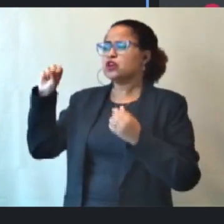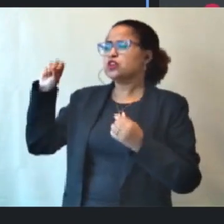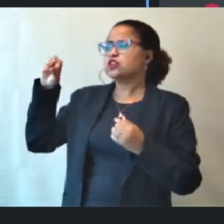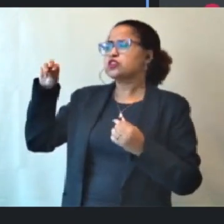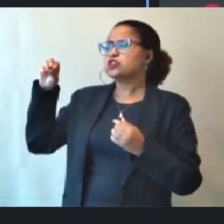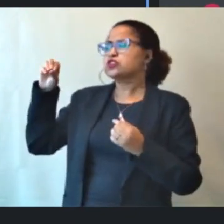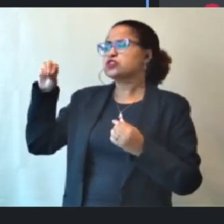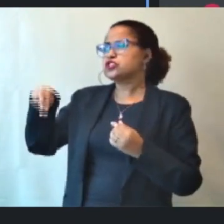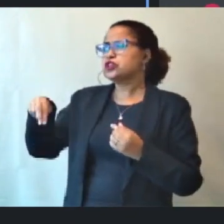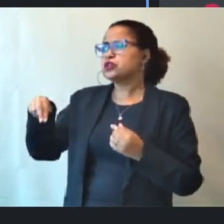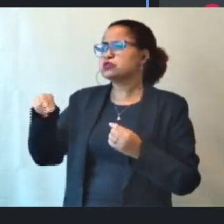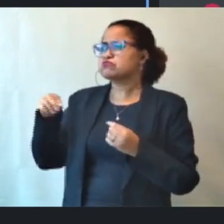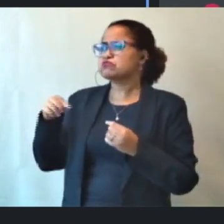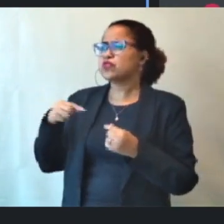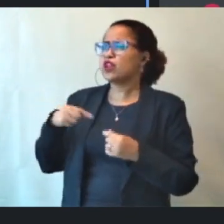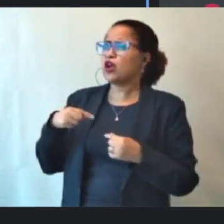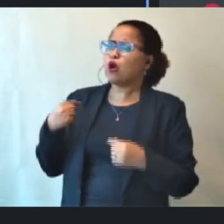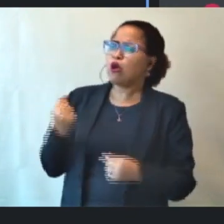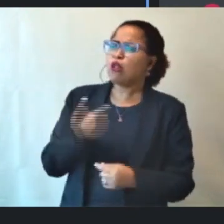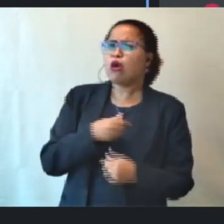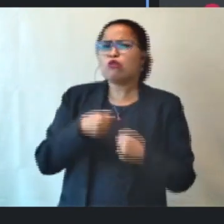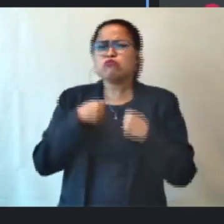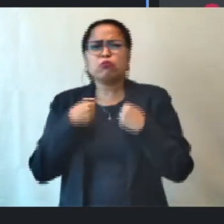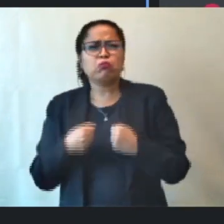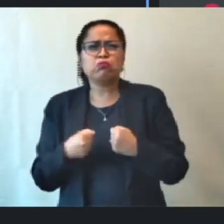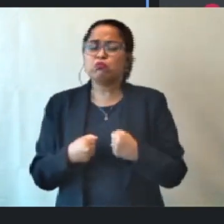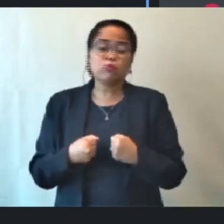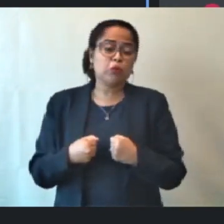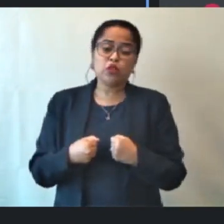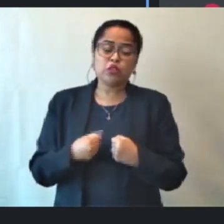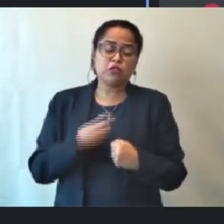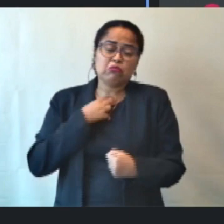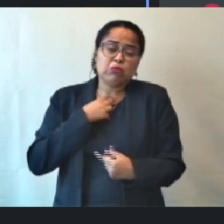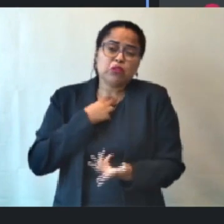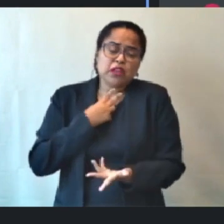a gente não pode deixar influenciar